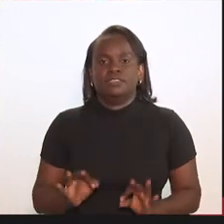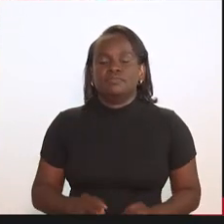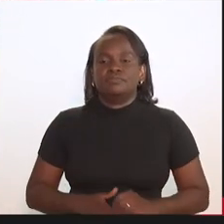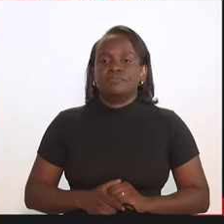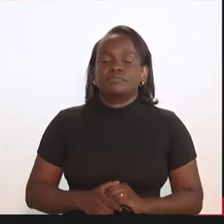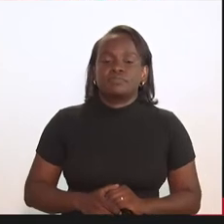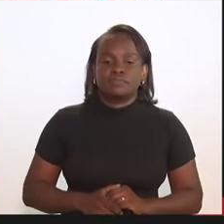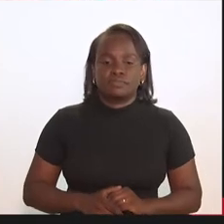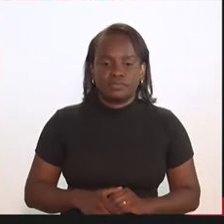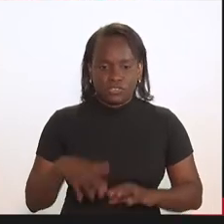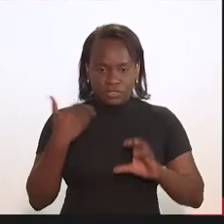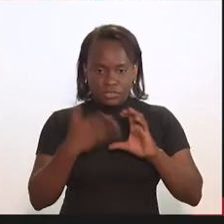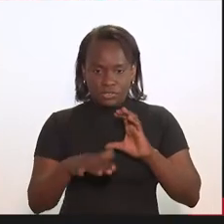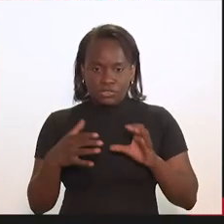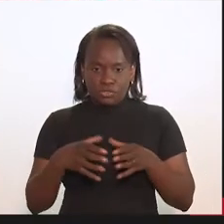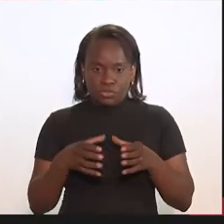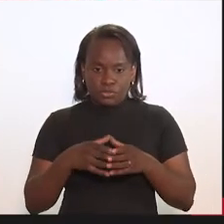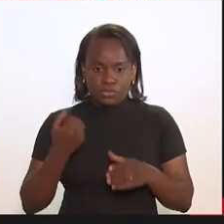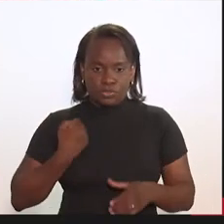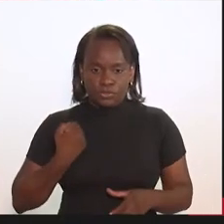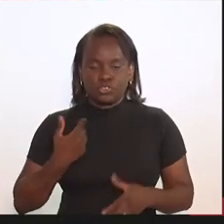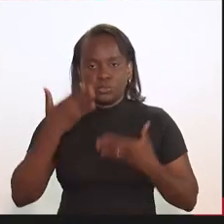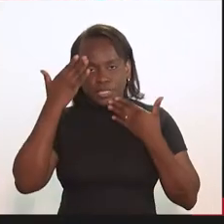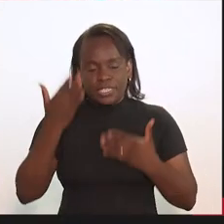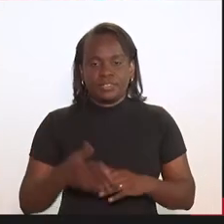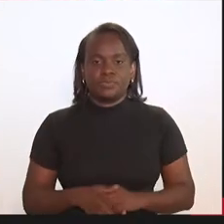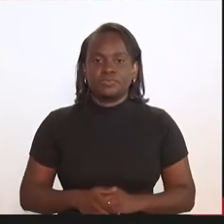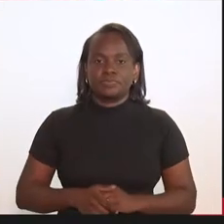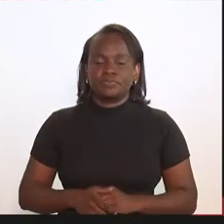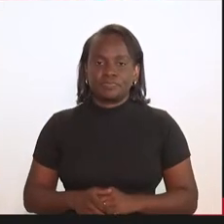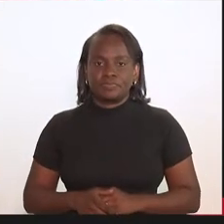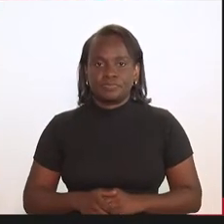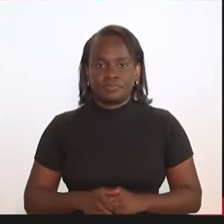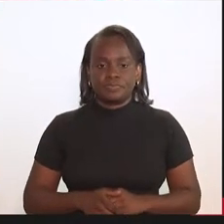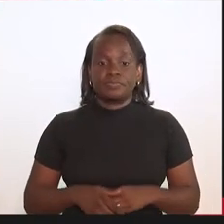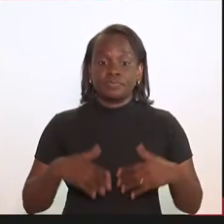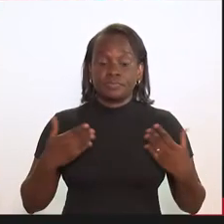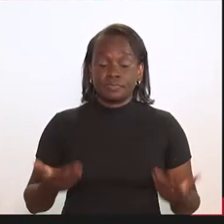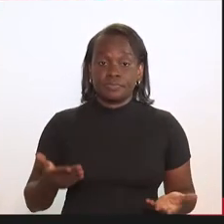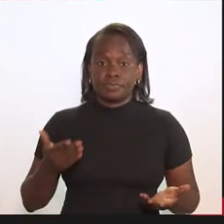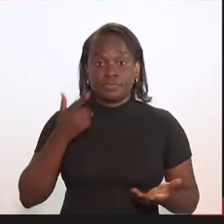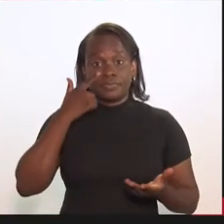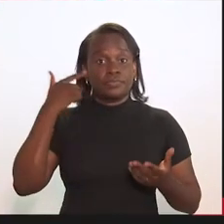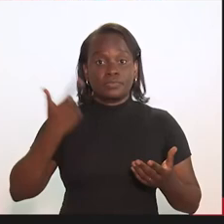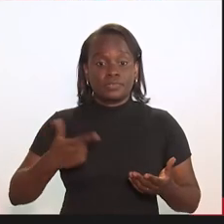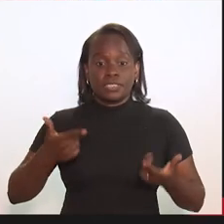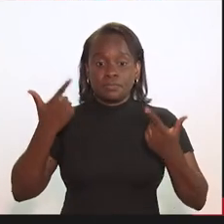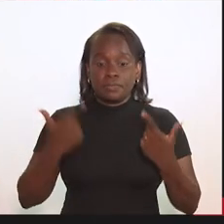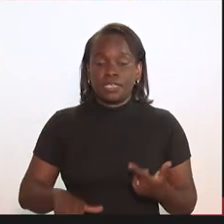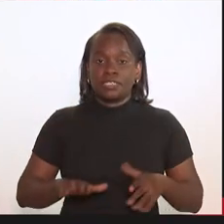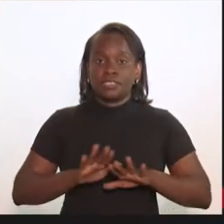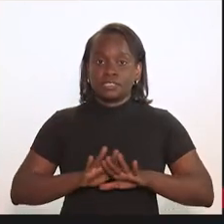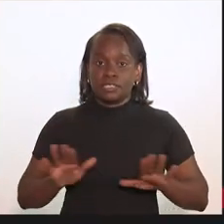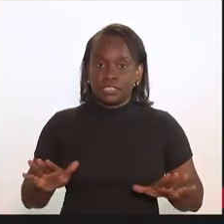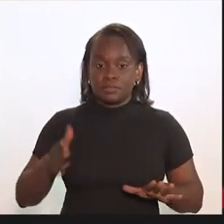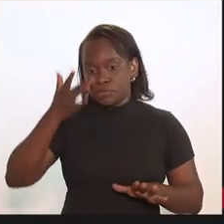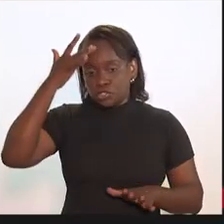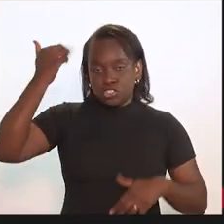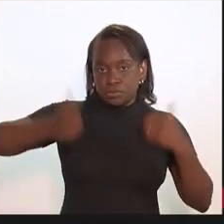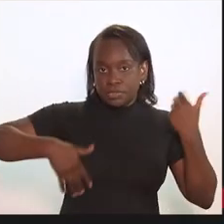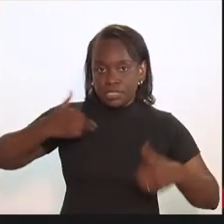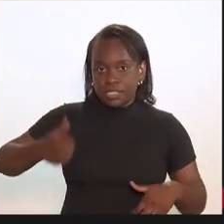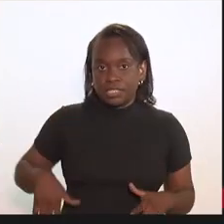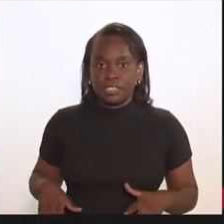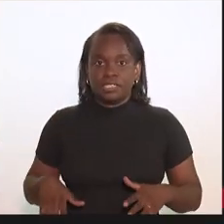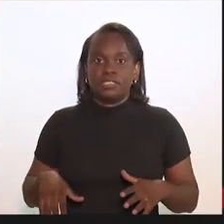ser feito, deputado. Vou enviar o número no grupo. Obrigado. Então, não havendo mais